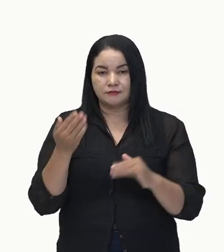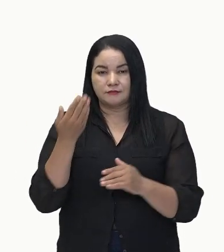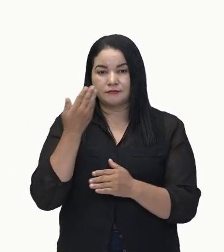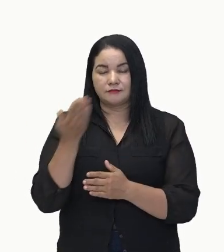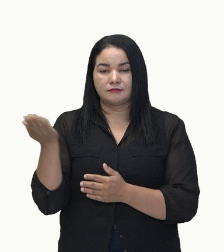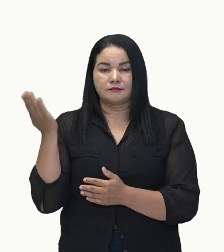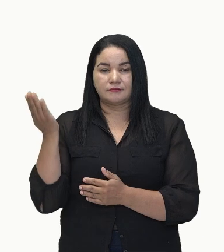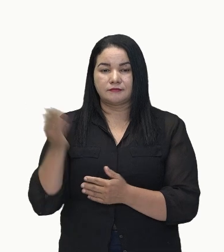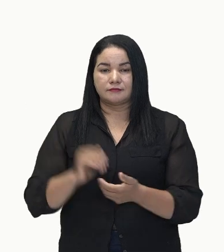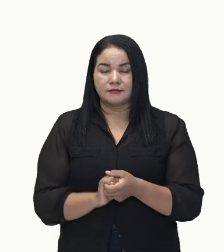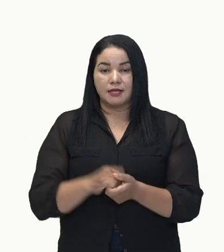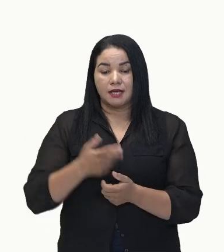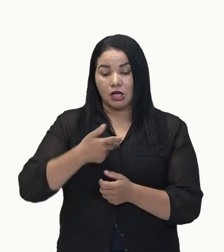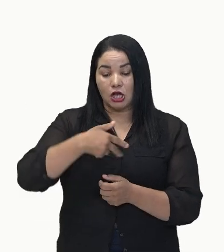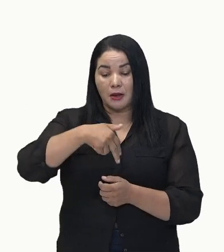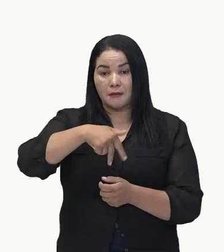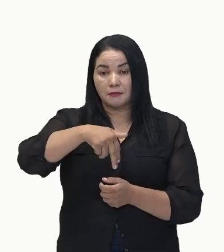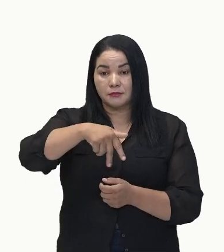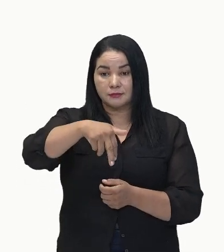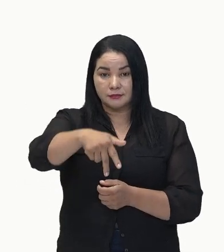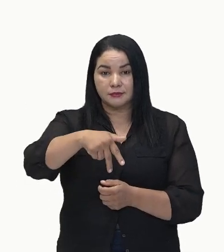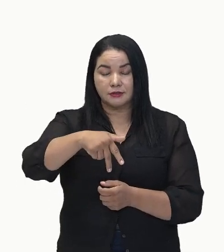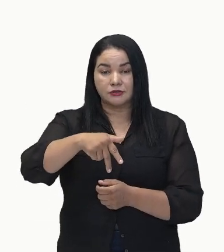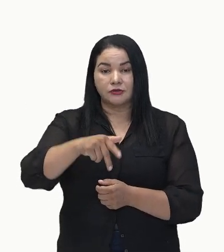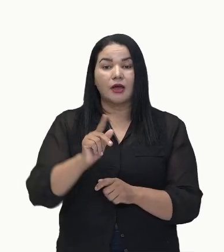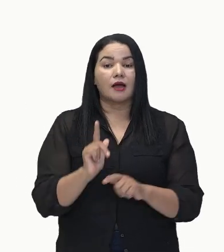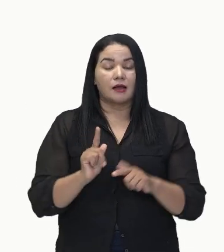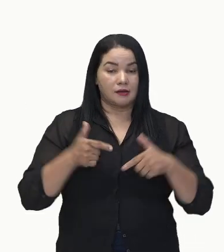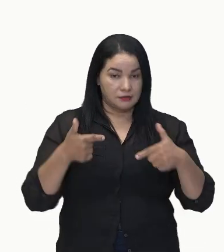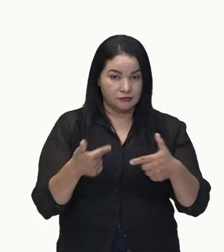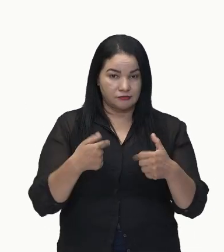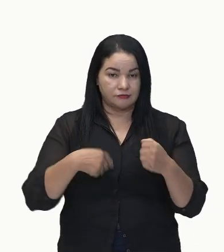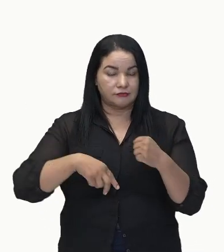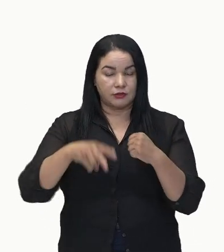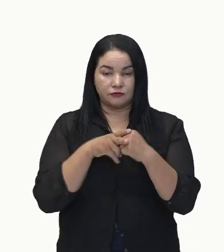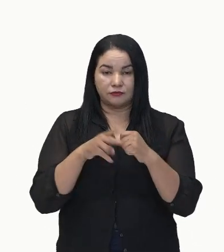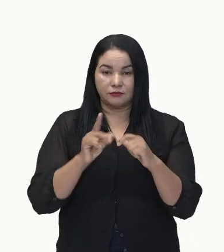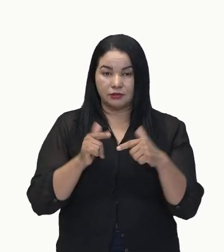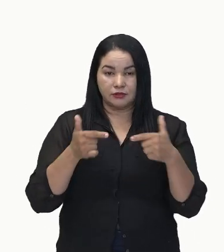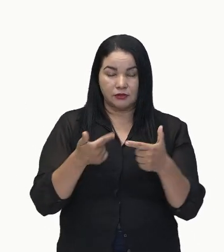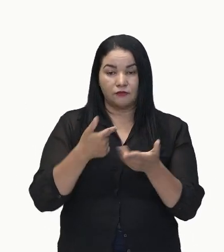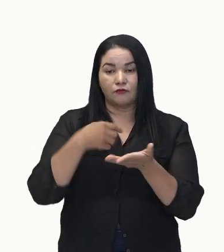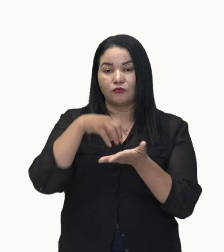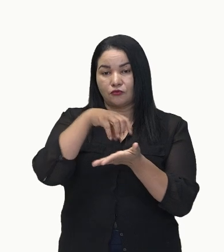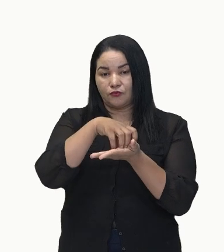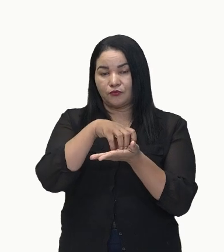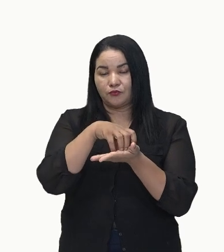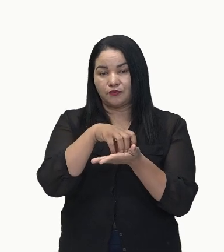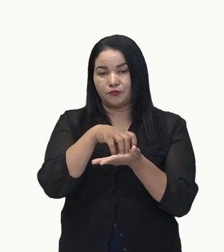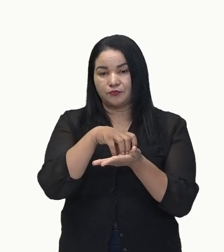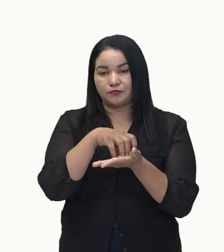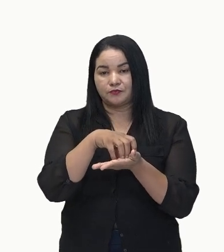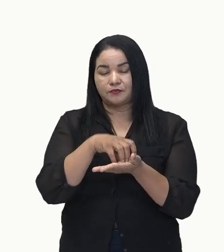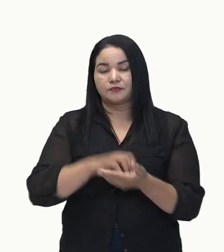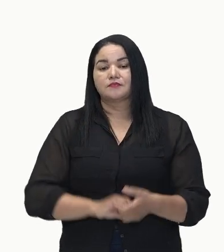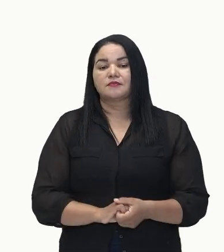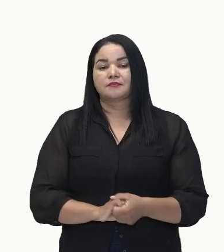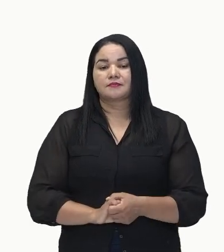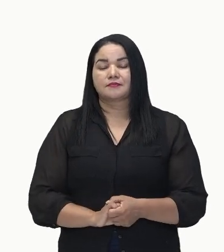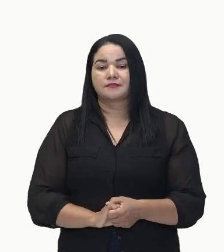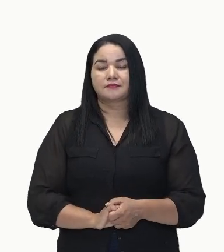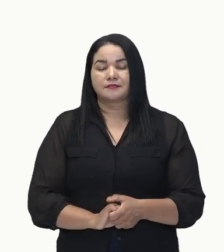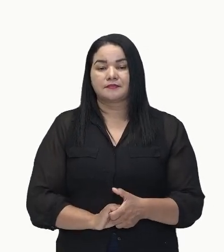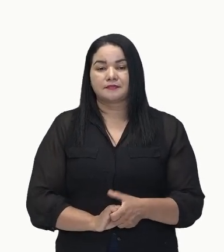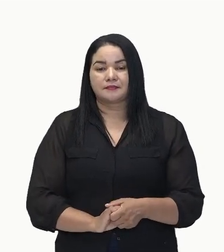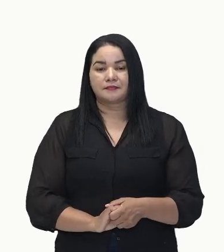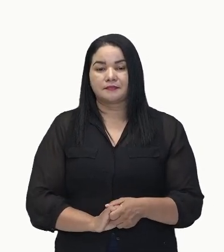Ação, não é isso? Ação. Ok? Núcleo. Bacana. Então, vamos prosseguindo aqui, ó.